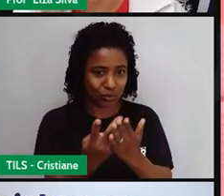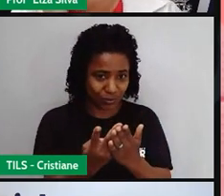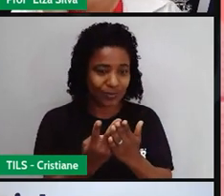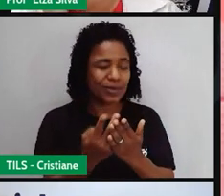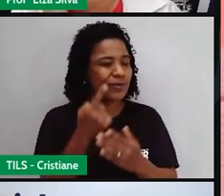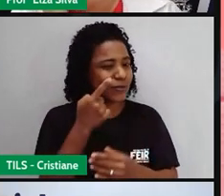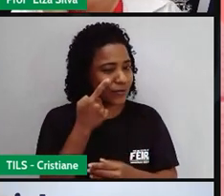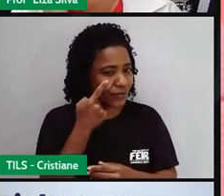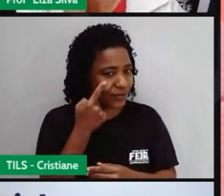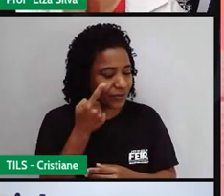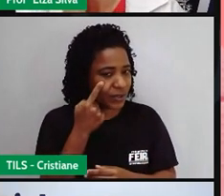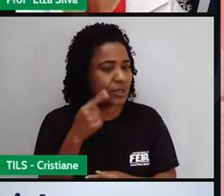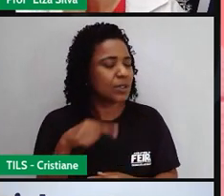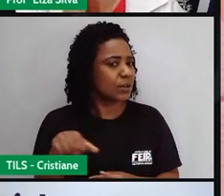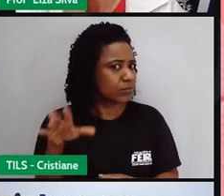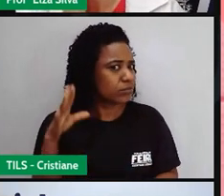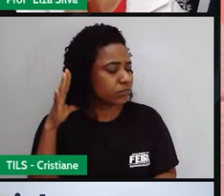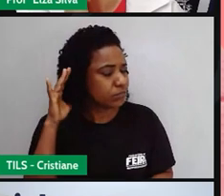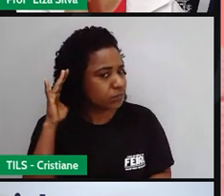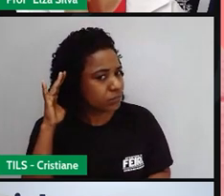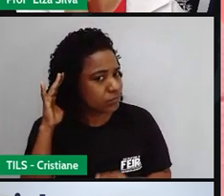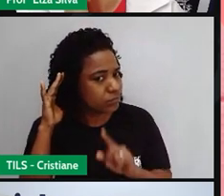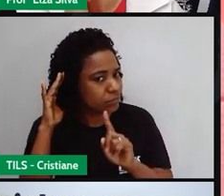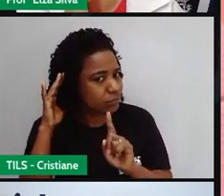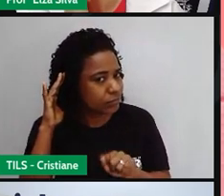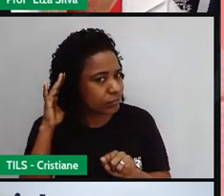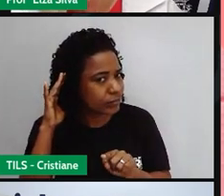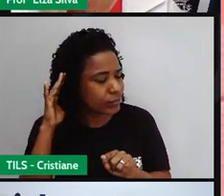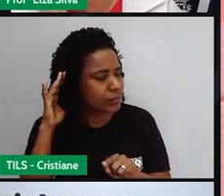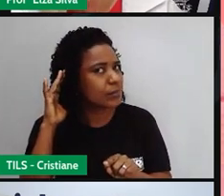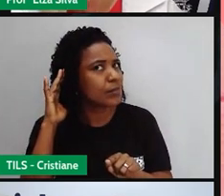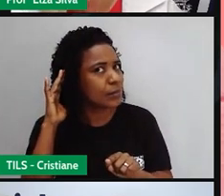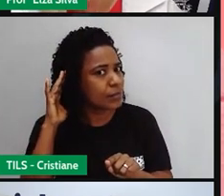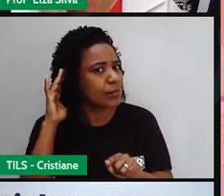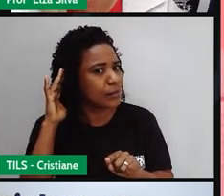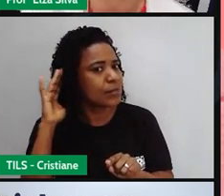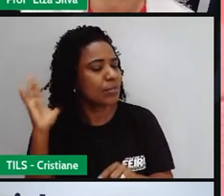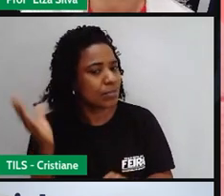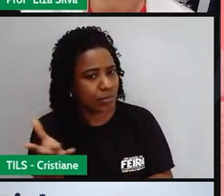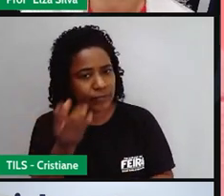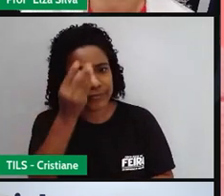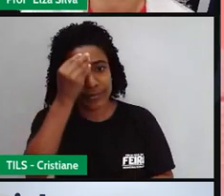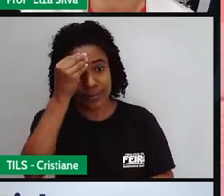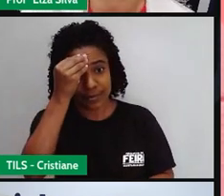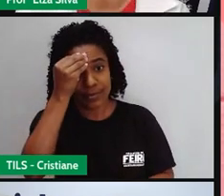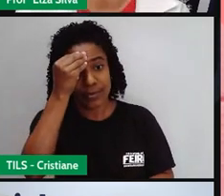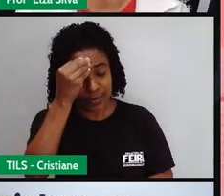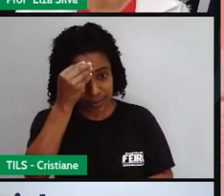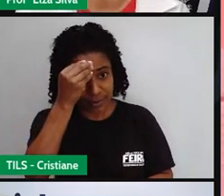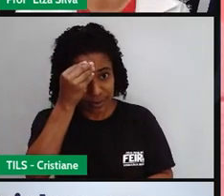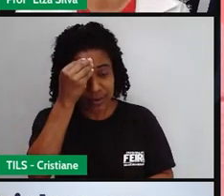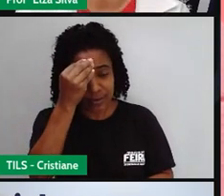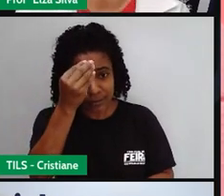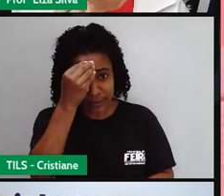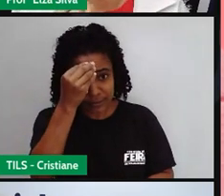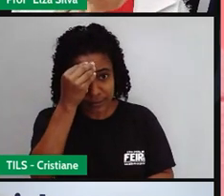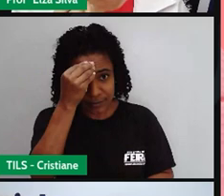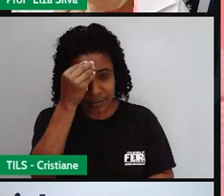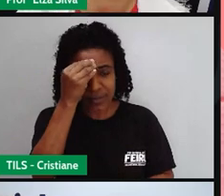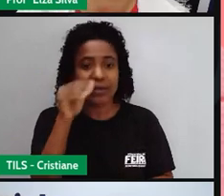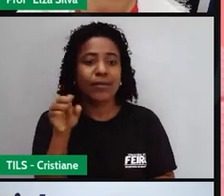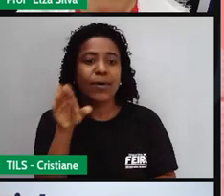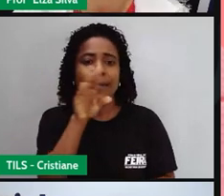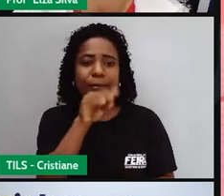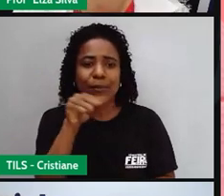das palavras em inglês ouçam, repitam várias vezes até você ficar bem seguro